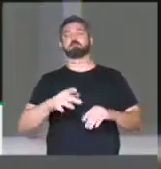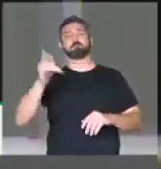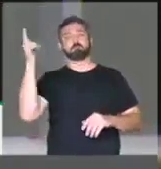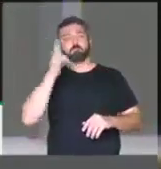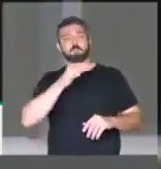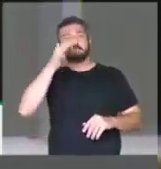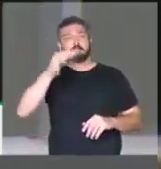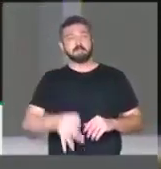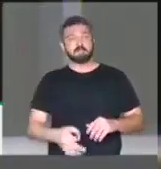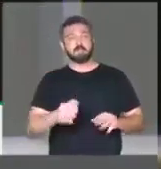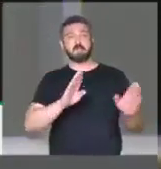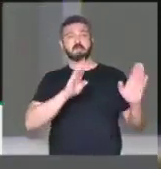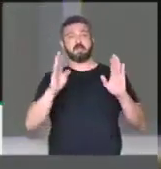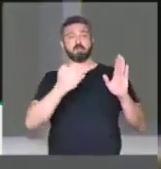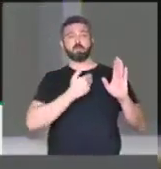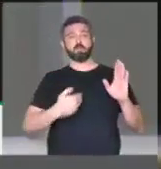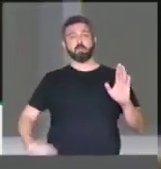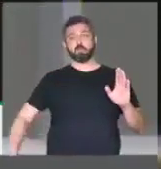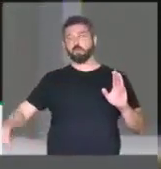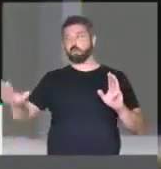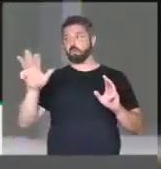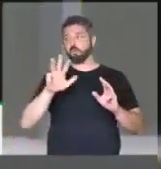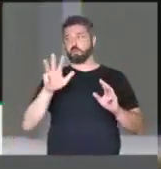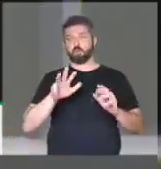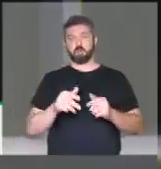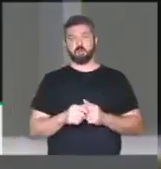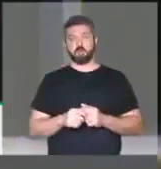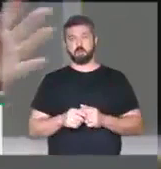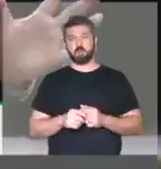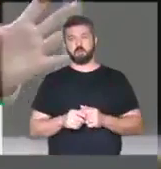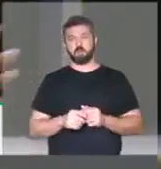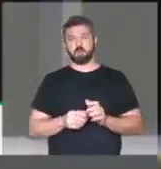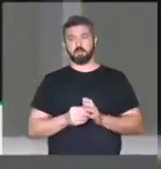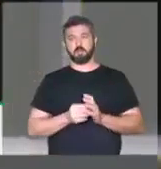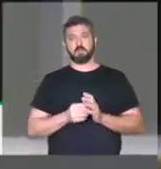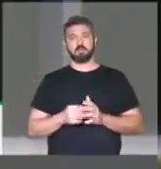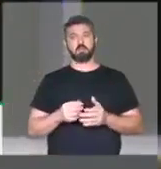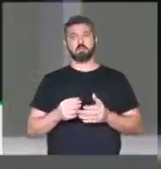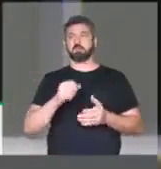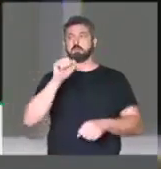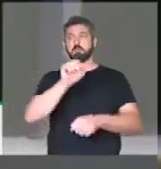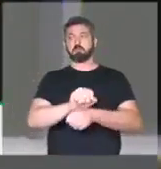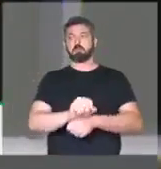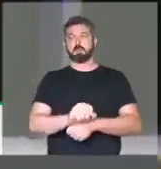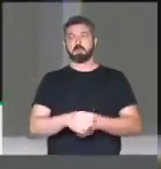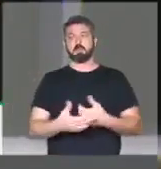certo no governo de Luiz Inácio Lula da Silva, está praticamente paralisado.